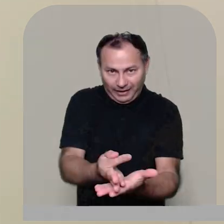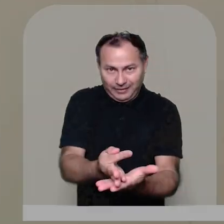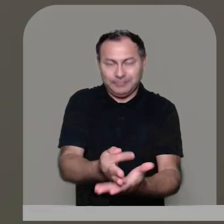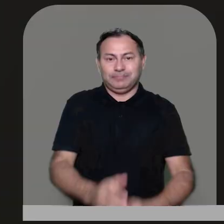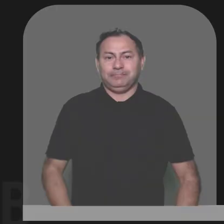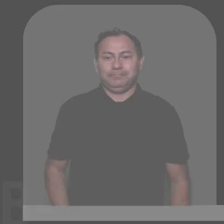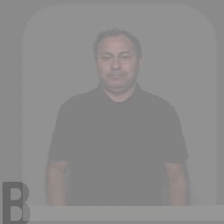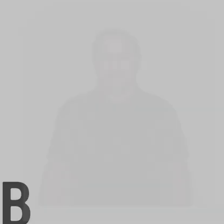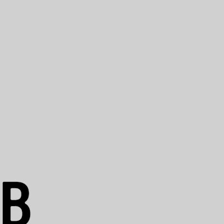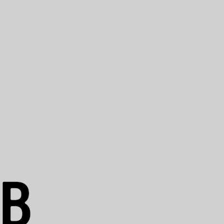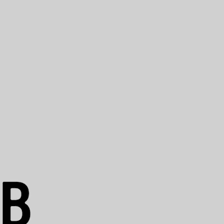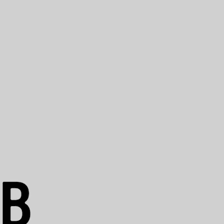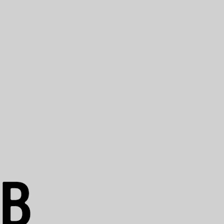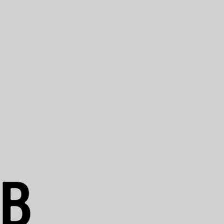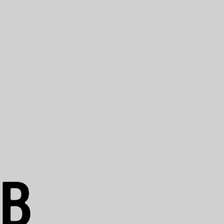é é é é